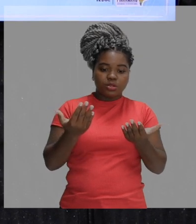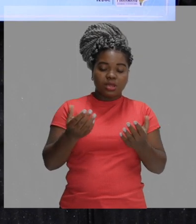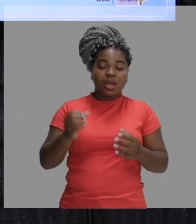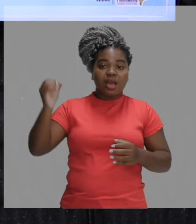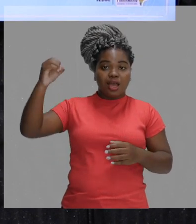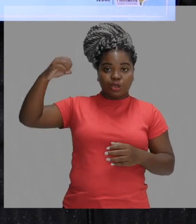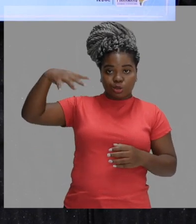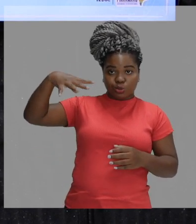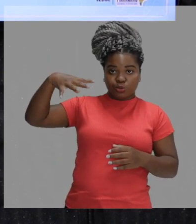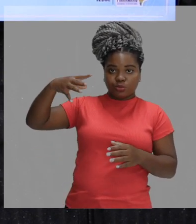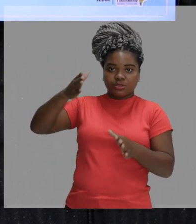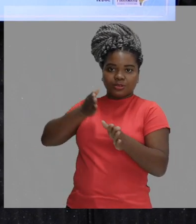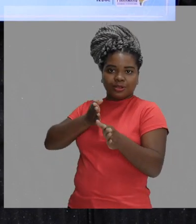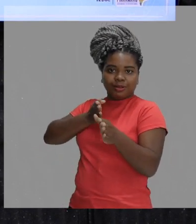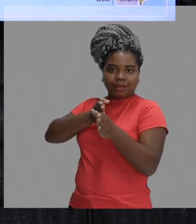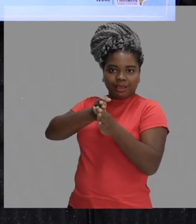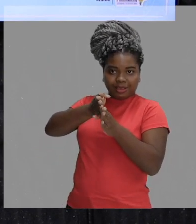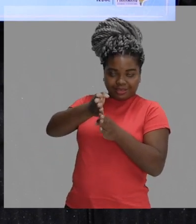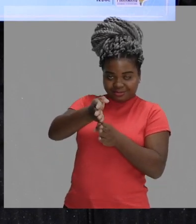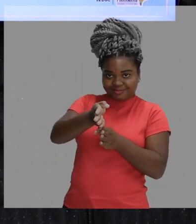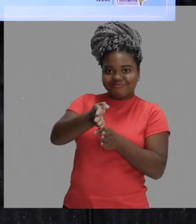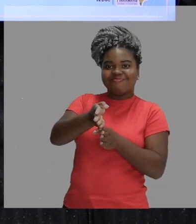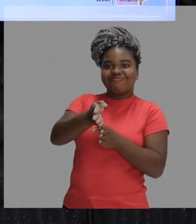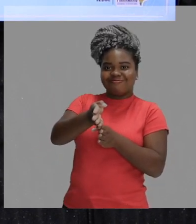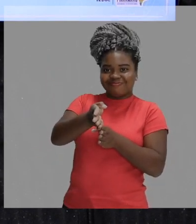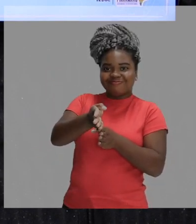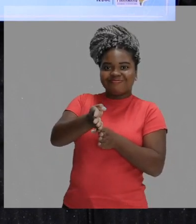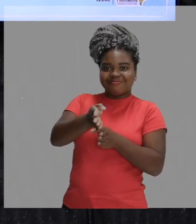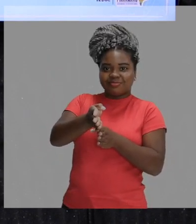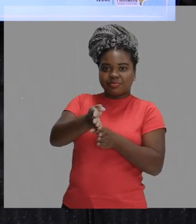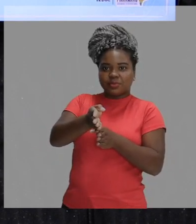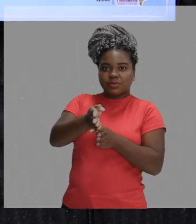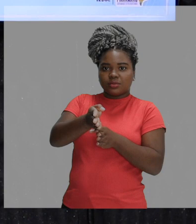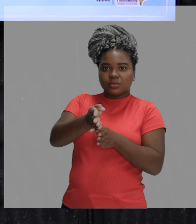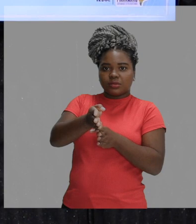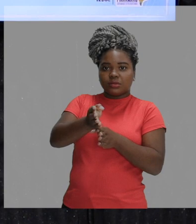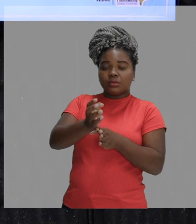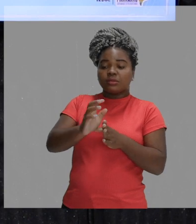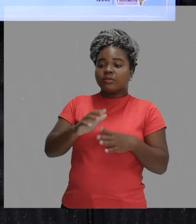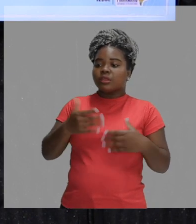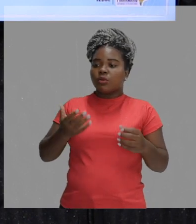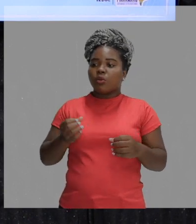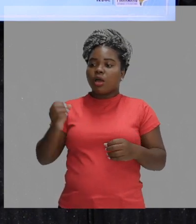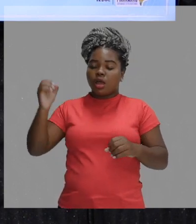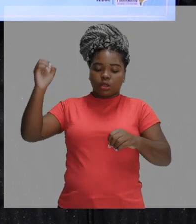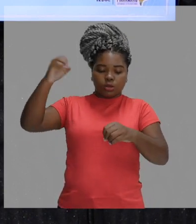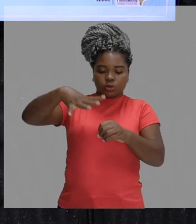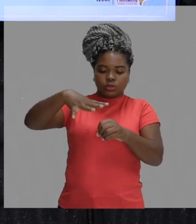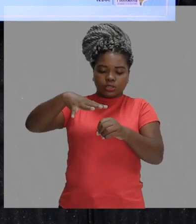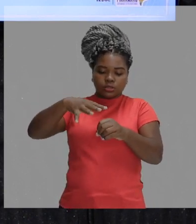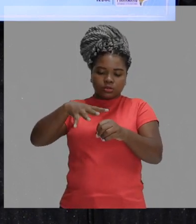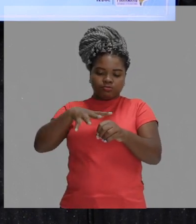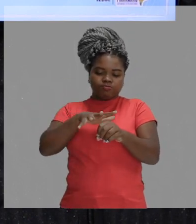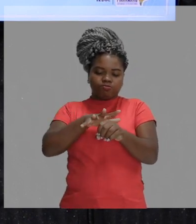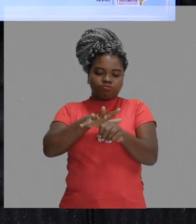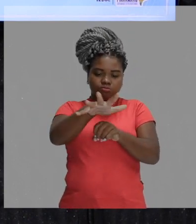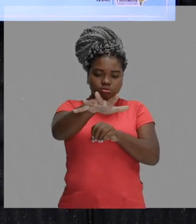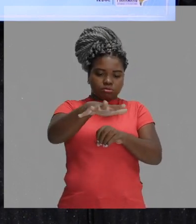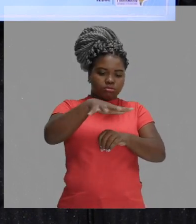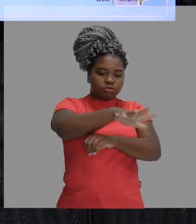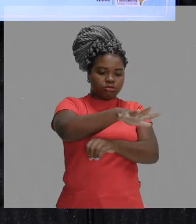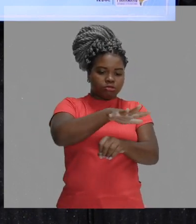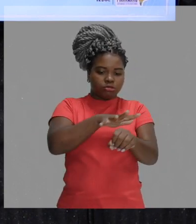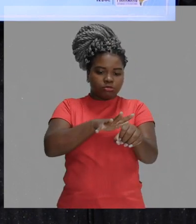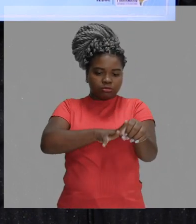a luz, ela se propaga em meio homogêneo e transparente. Um meio